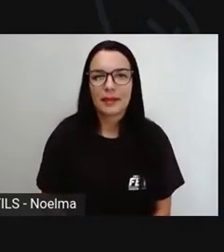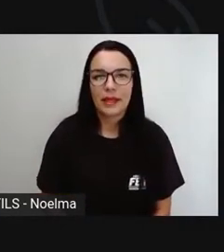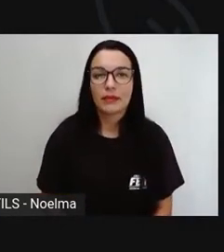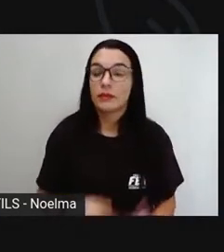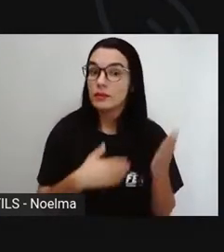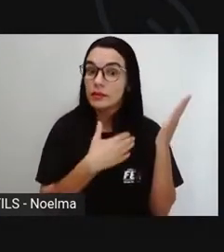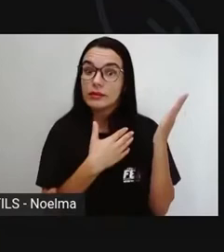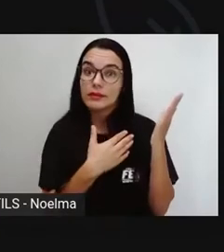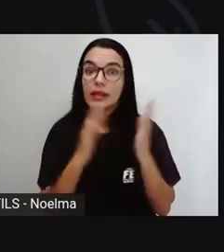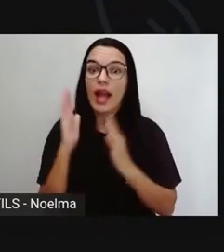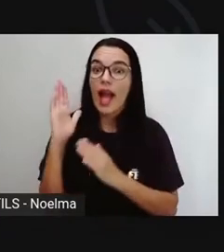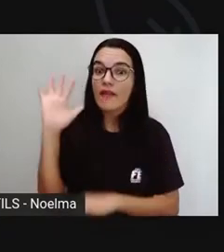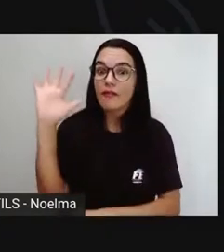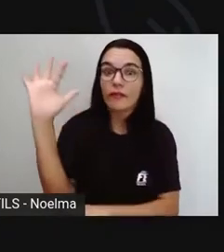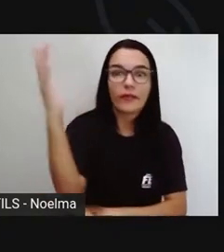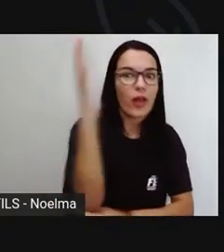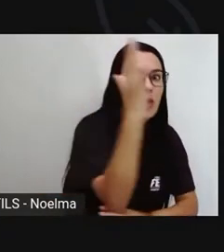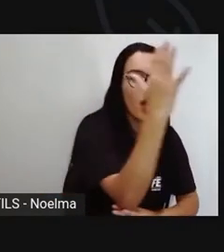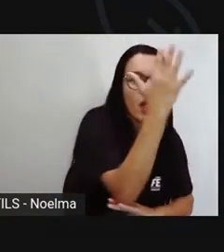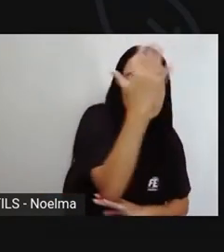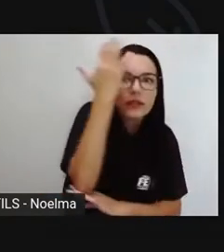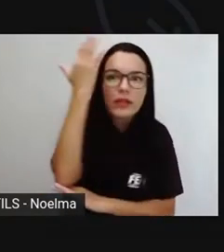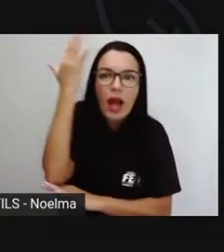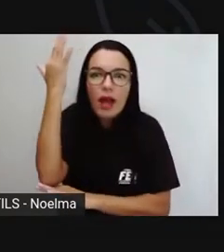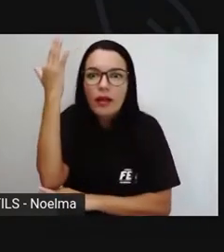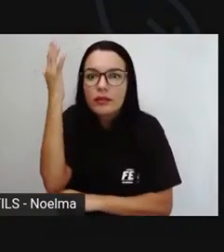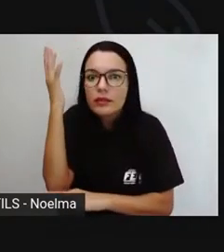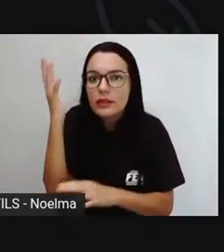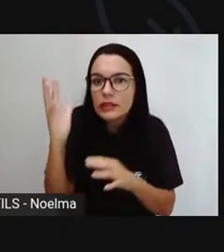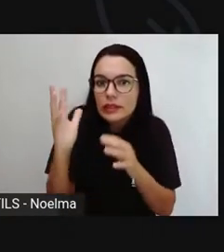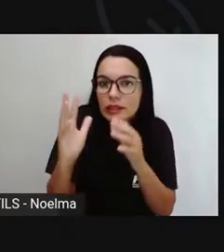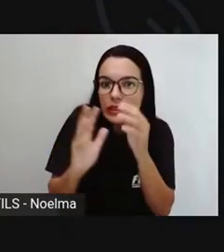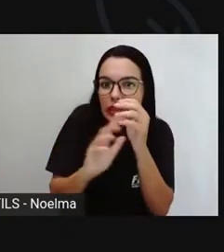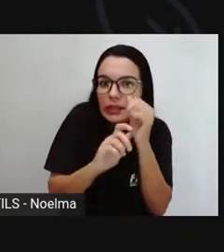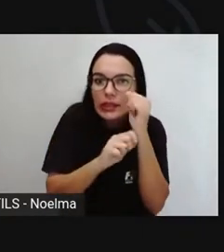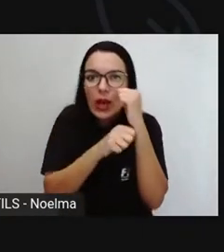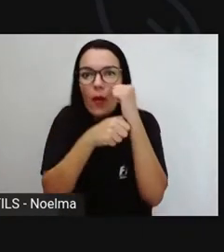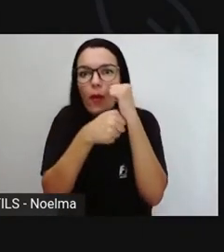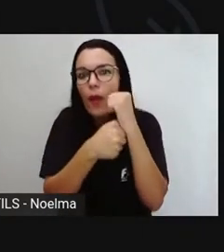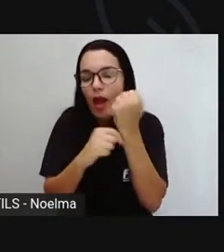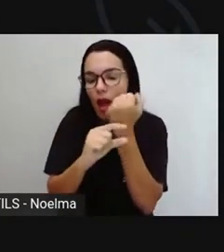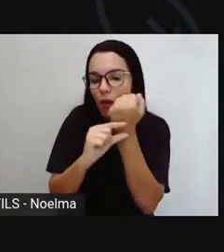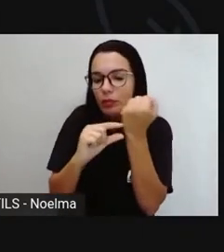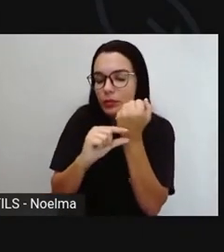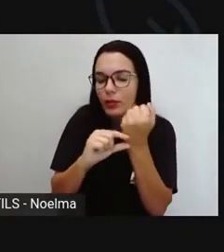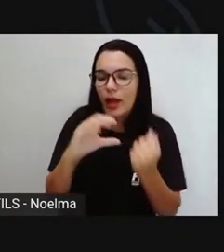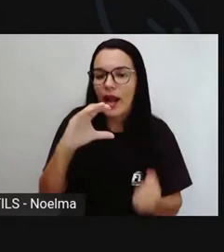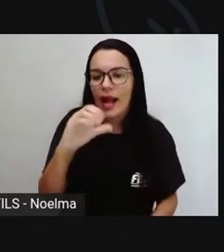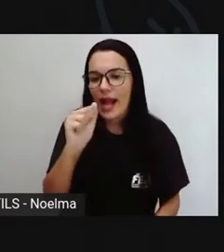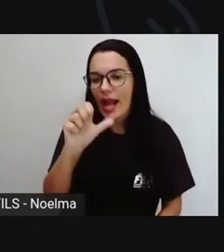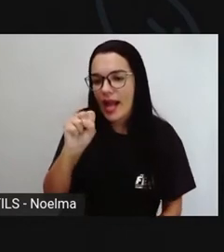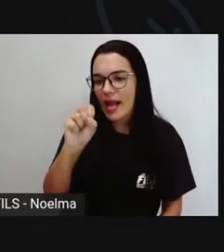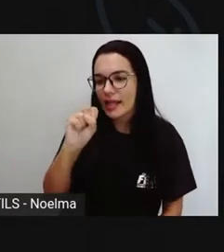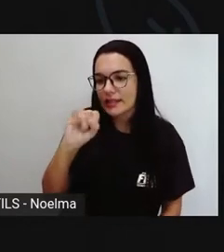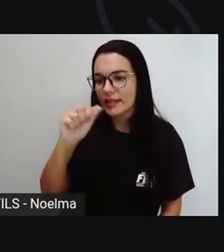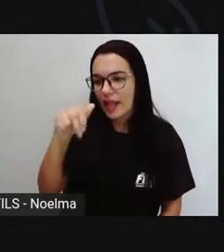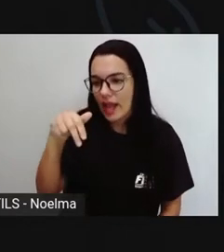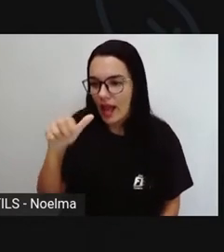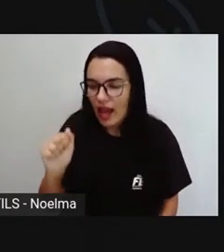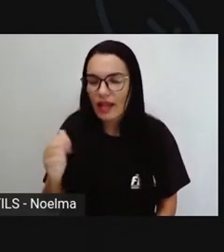A Floresta Misteriosa, escrita por Cassiana Pisaia, Rima Wada,